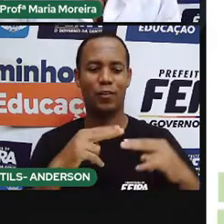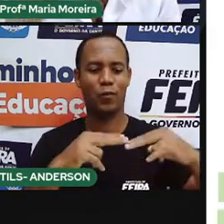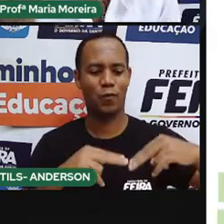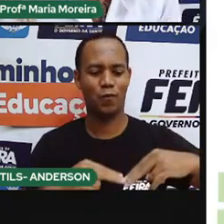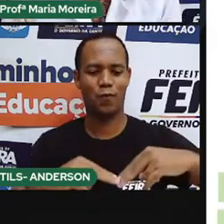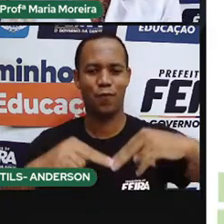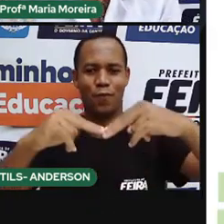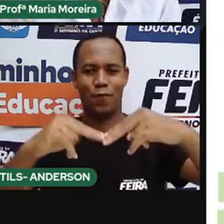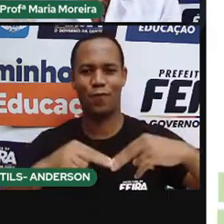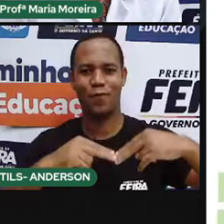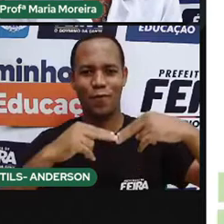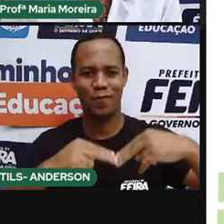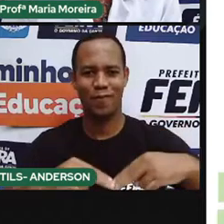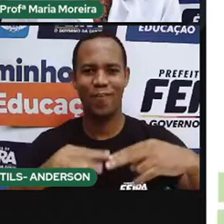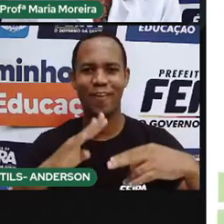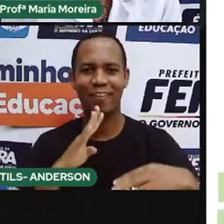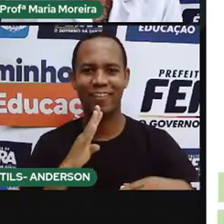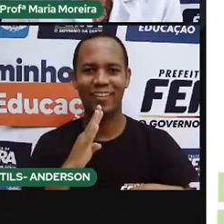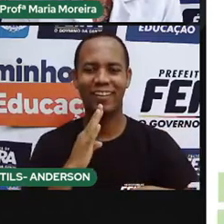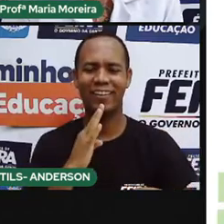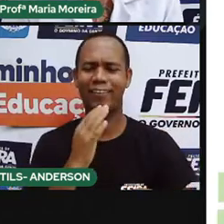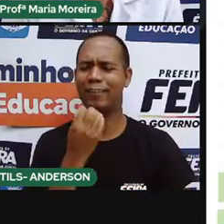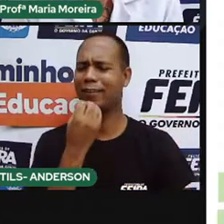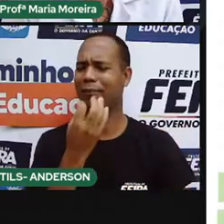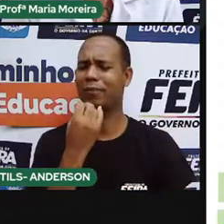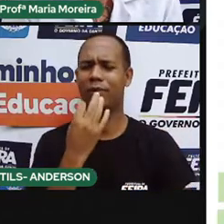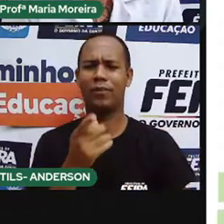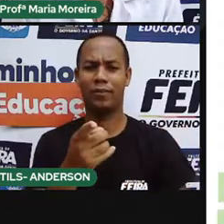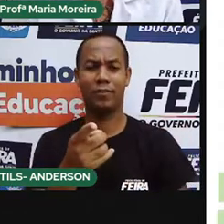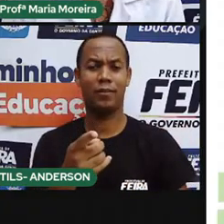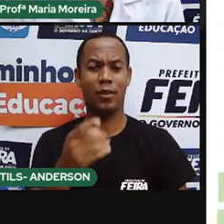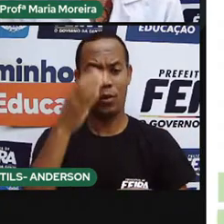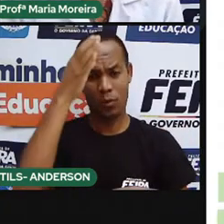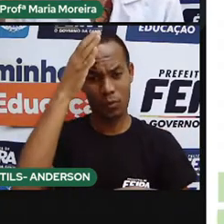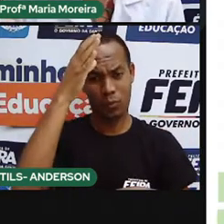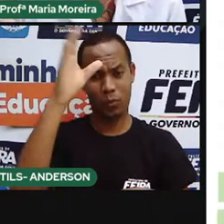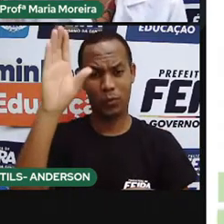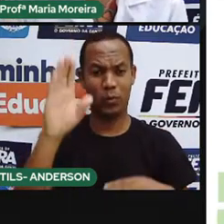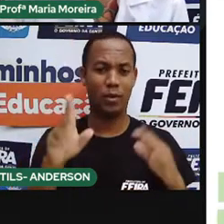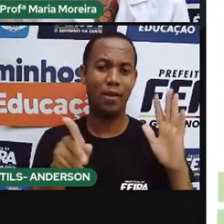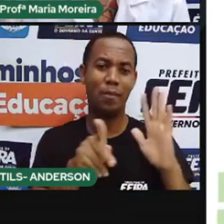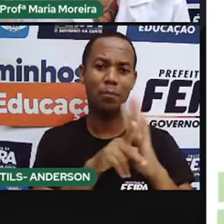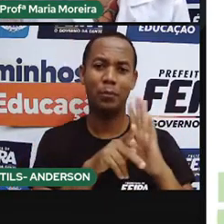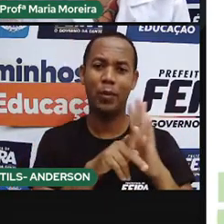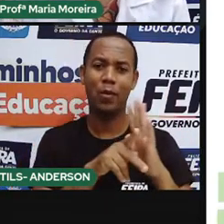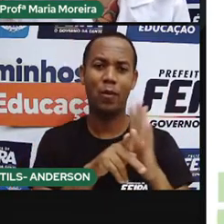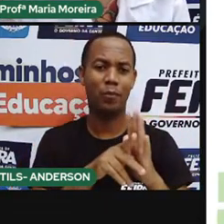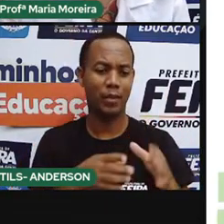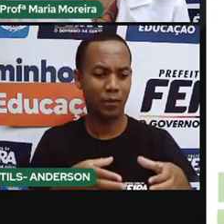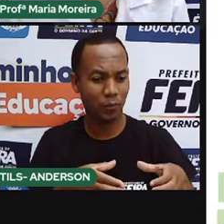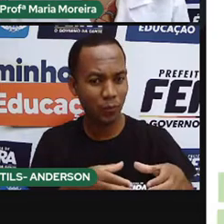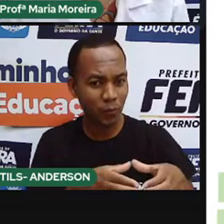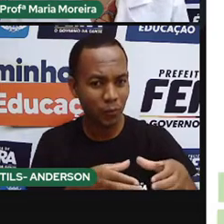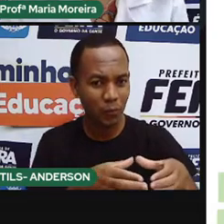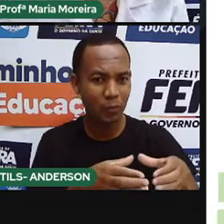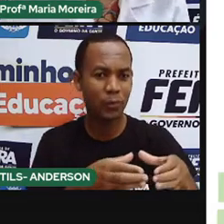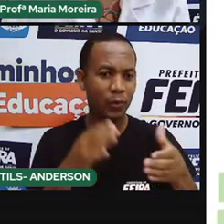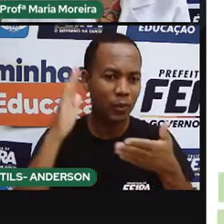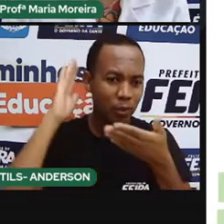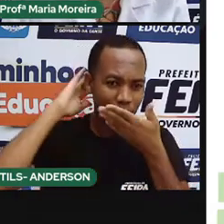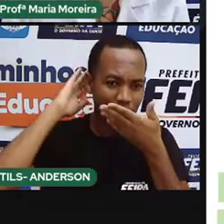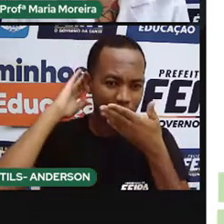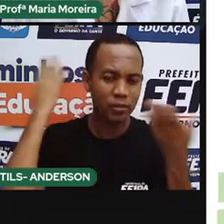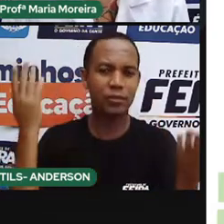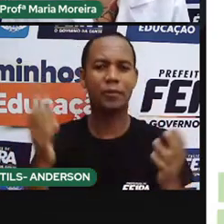rede, na verdade, é uma característica cultural indígena, né, a vai falar sobre várias outras coisas que foram